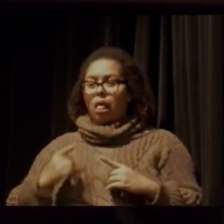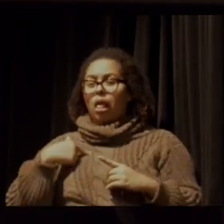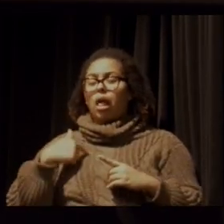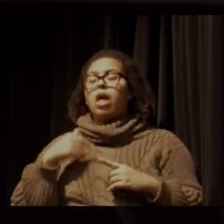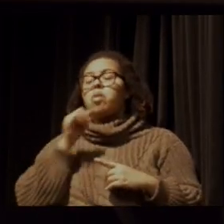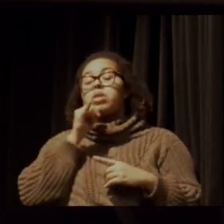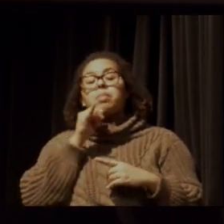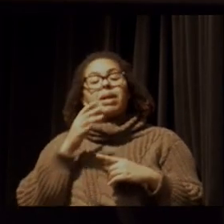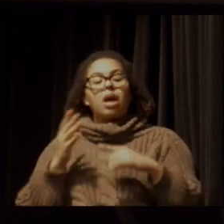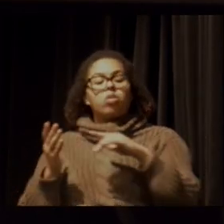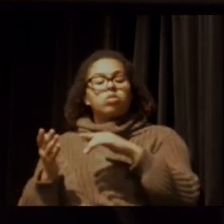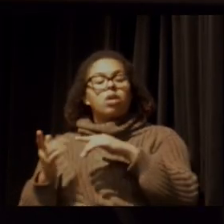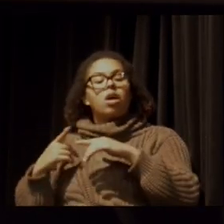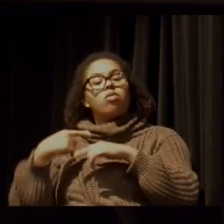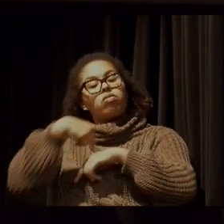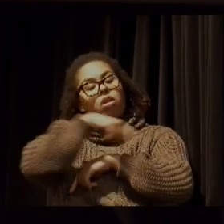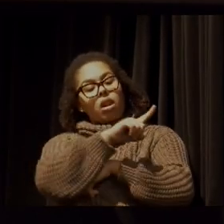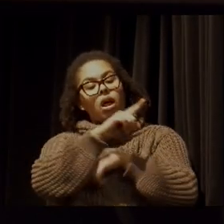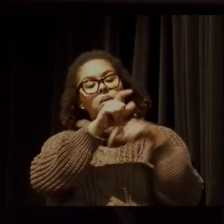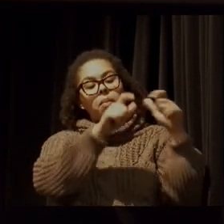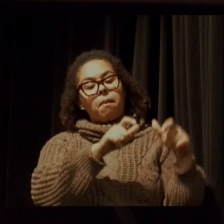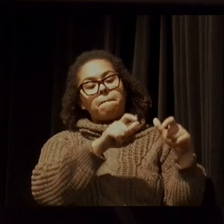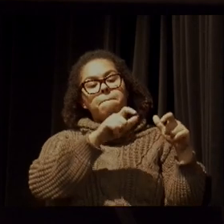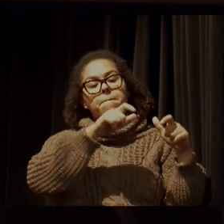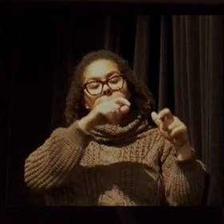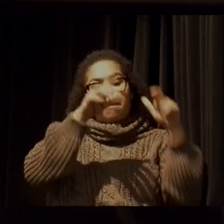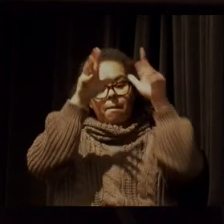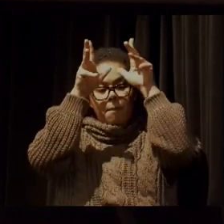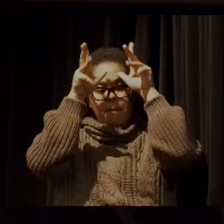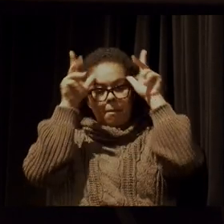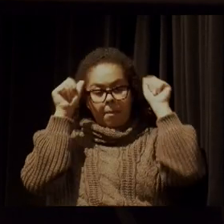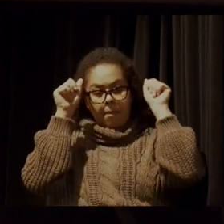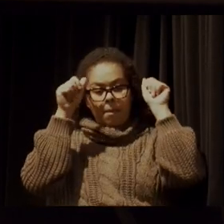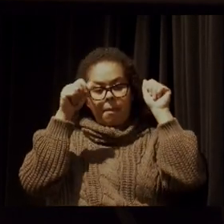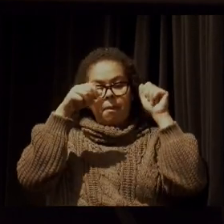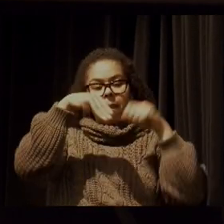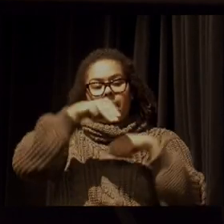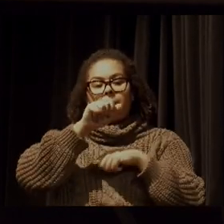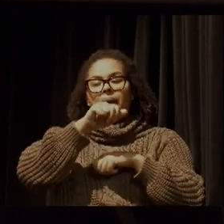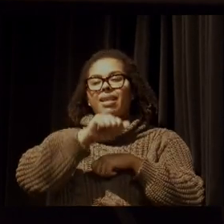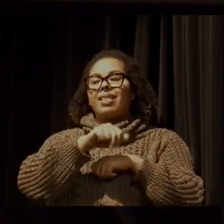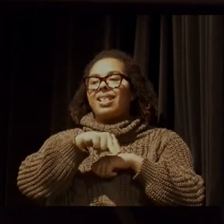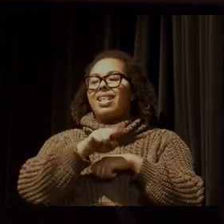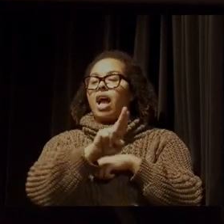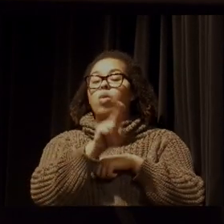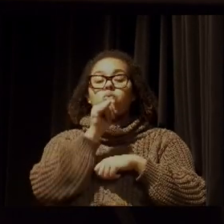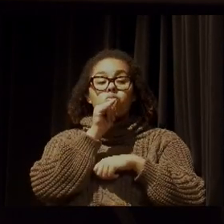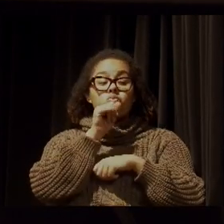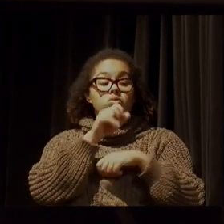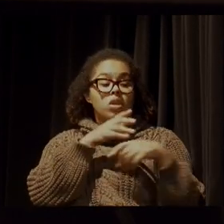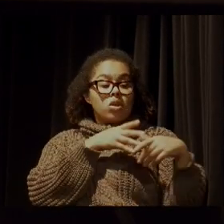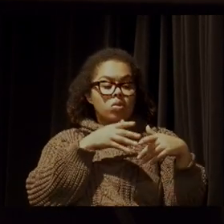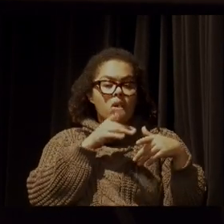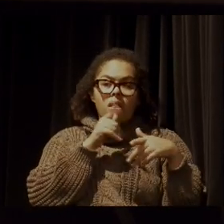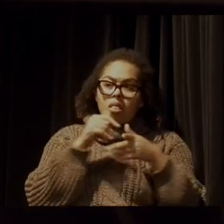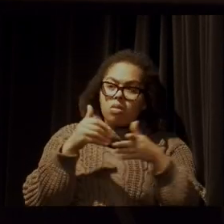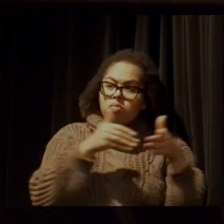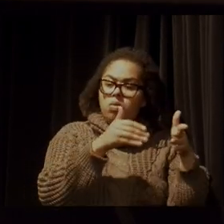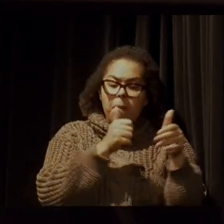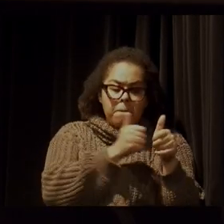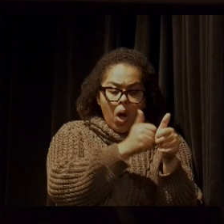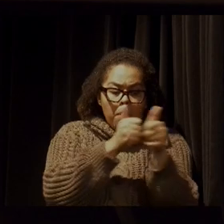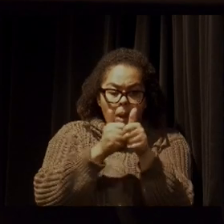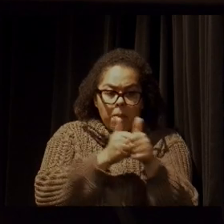Manaus, todos os igarapés de Manaus ocupados por lixo, todos, não era um igarapé, todos.